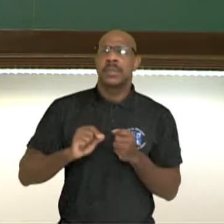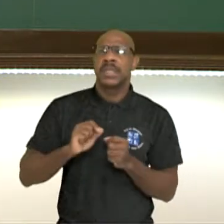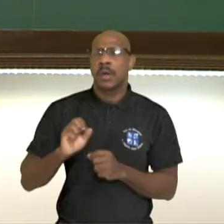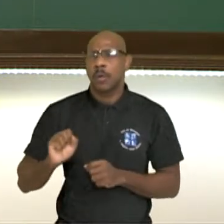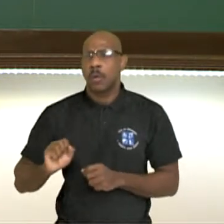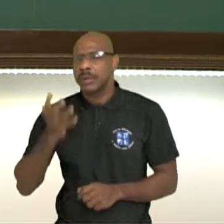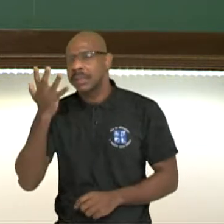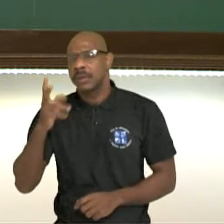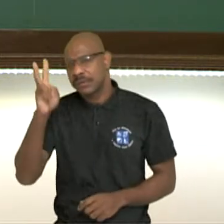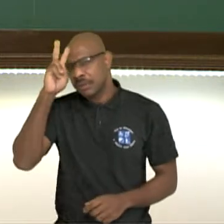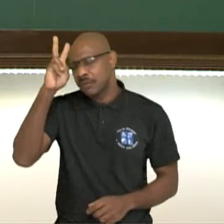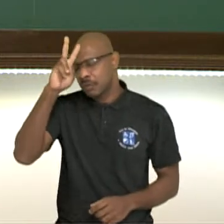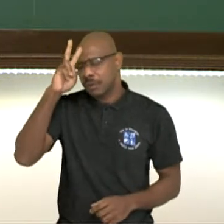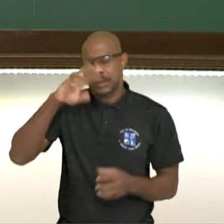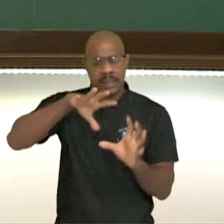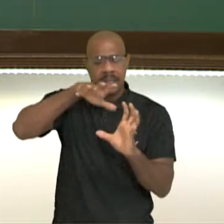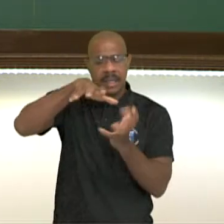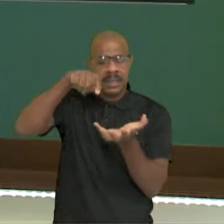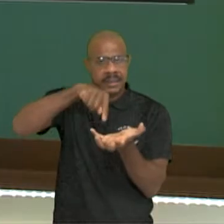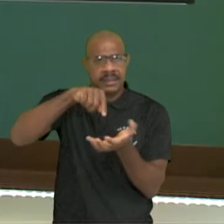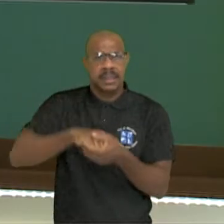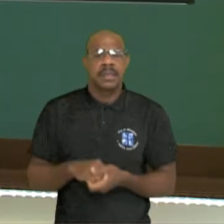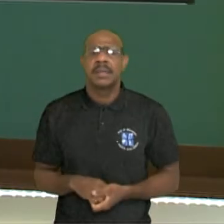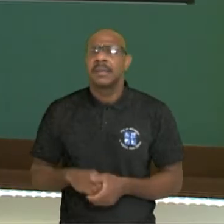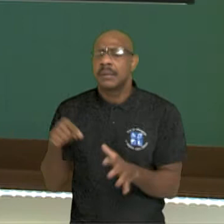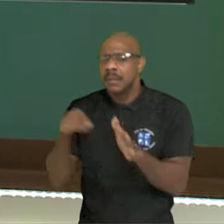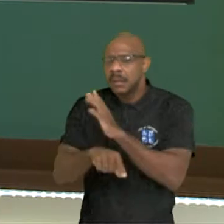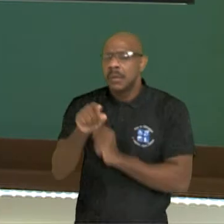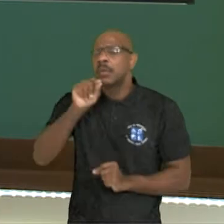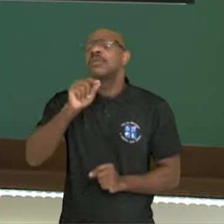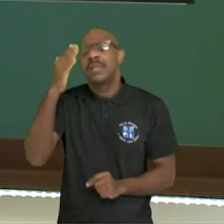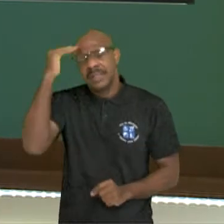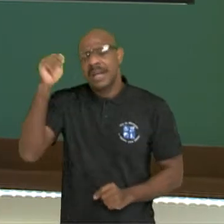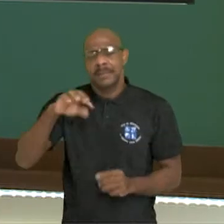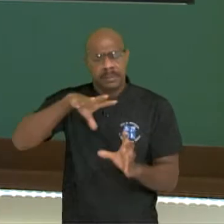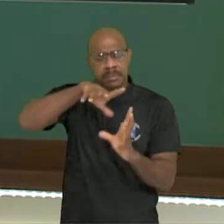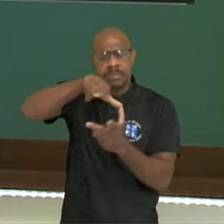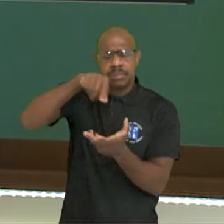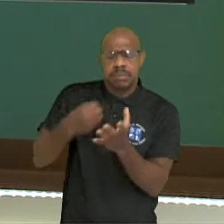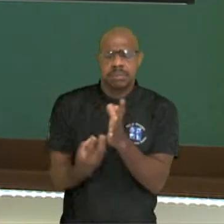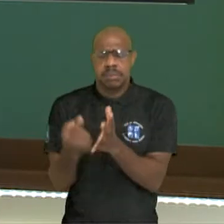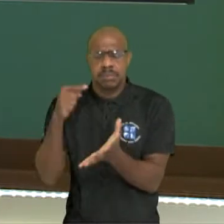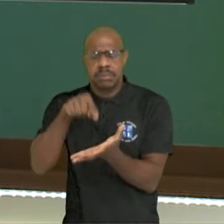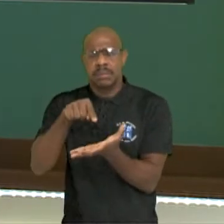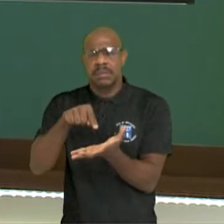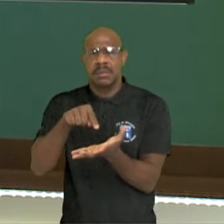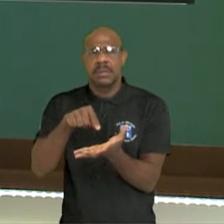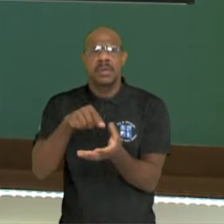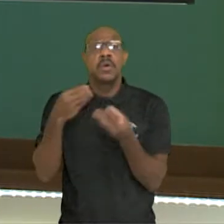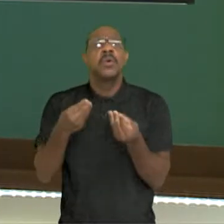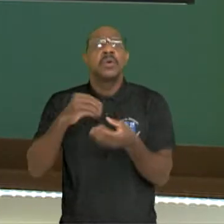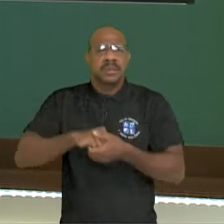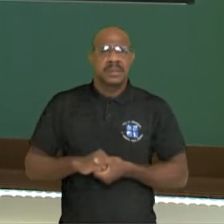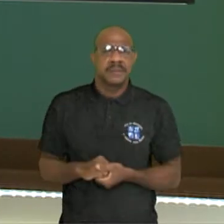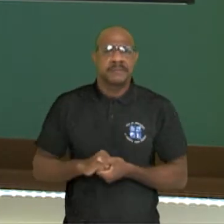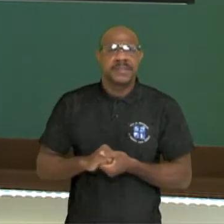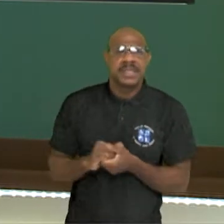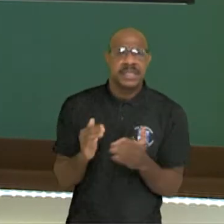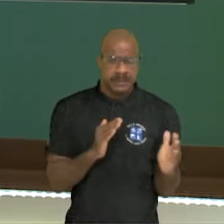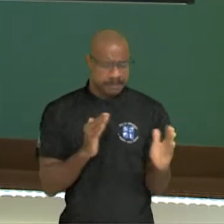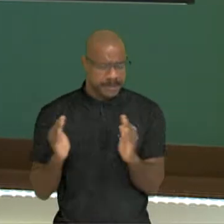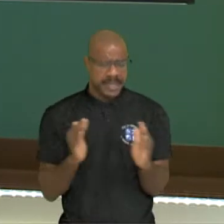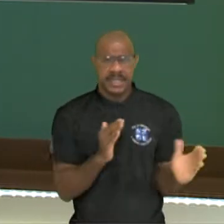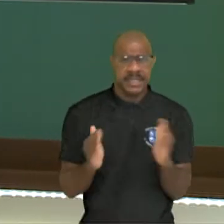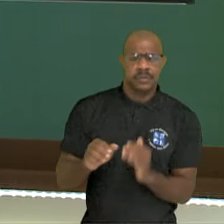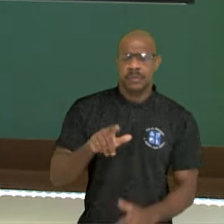sentido eu pergunto para vocês, o que você sabe sobre formação da Terra e em que era geológica estamos? Então